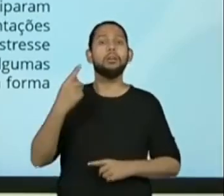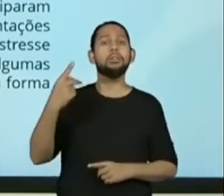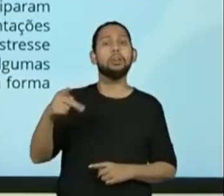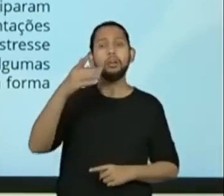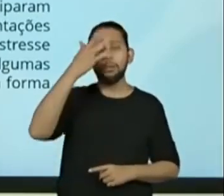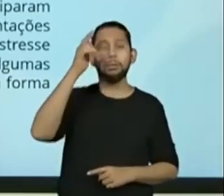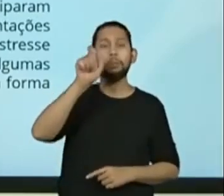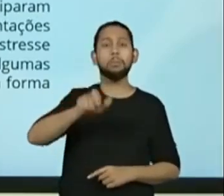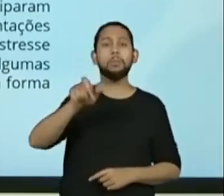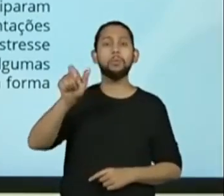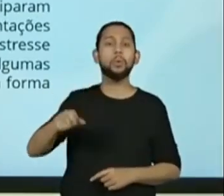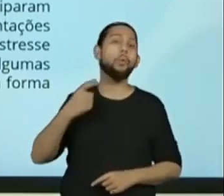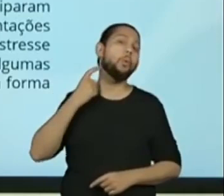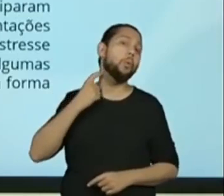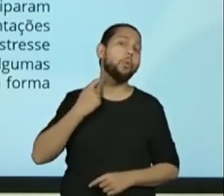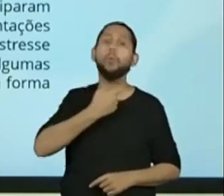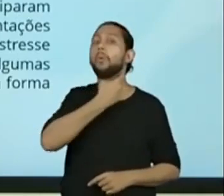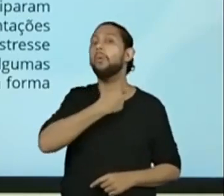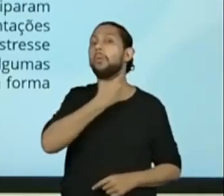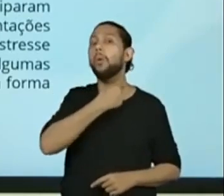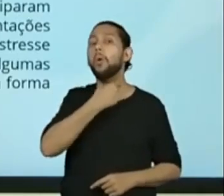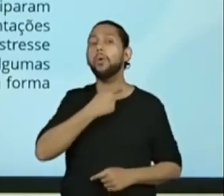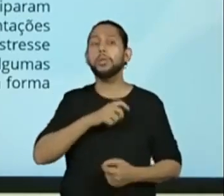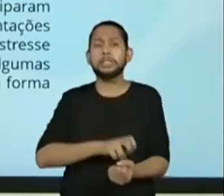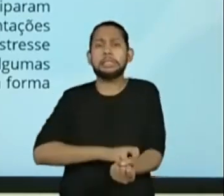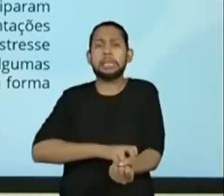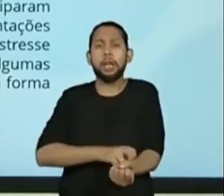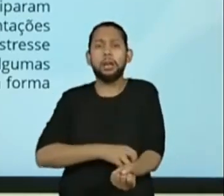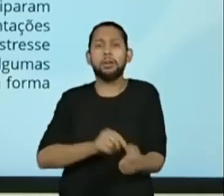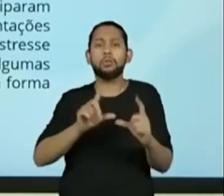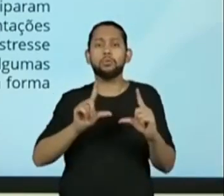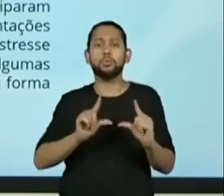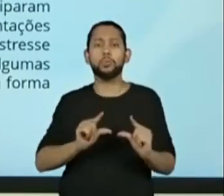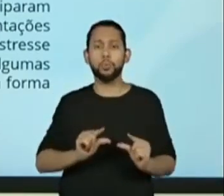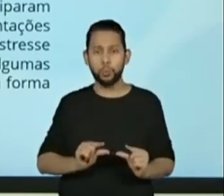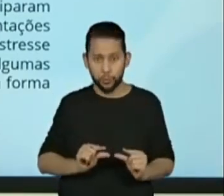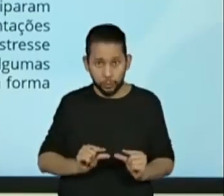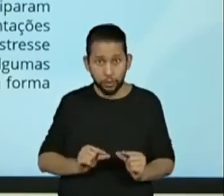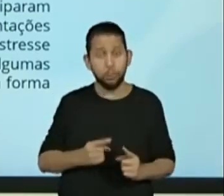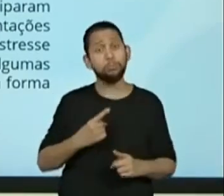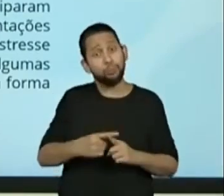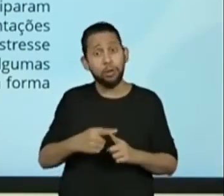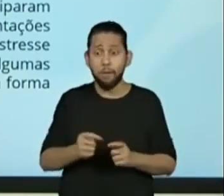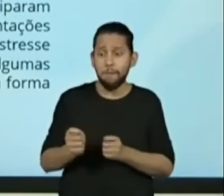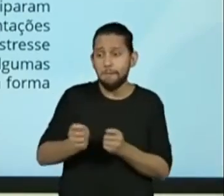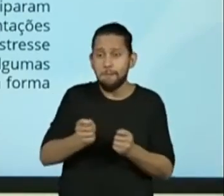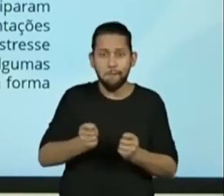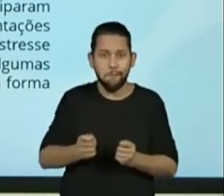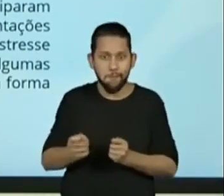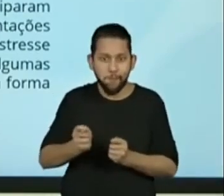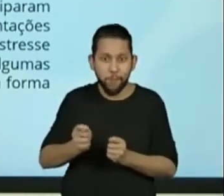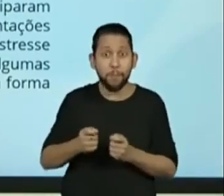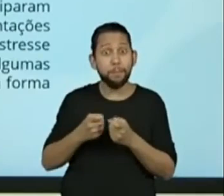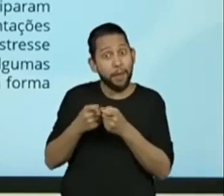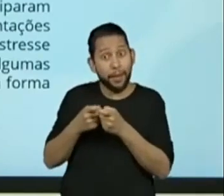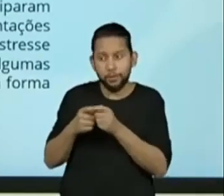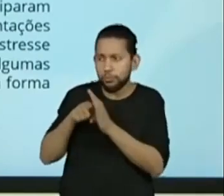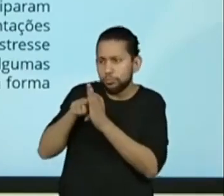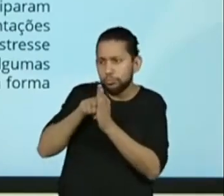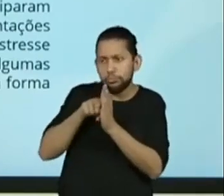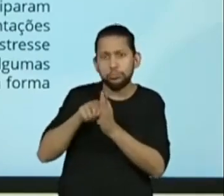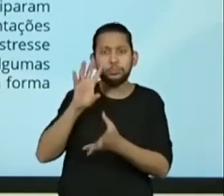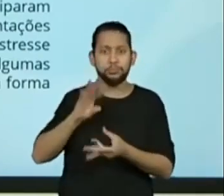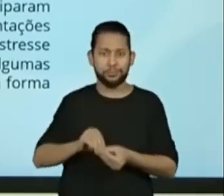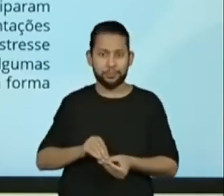hormônio que ajuda no controle do estresse, monitorados. Antes do experimento, somente 24% dos